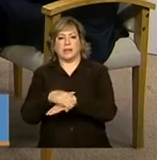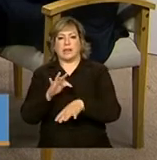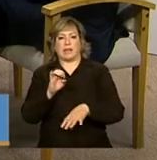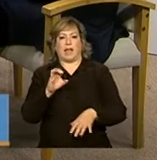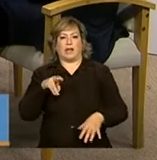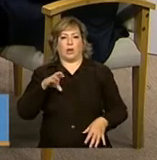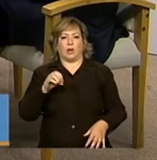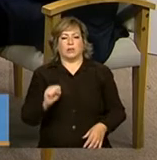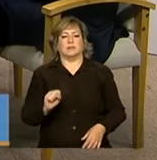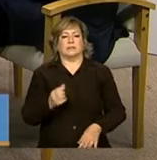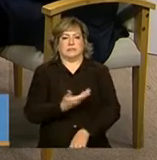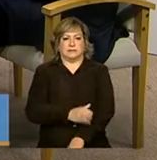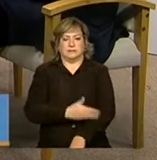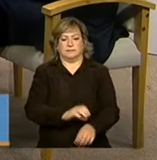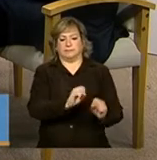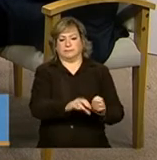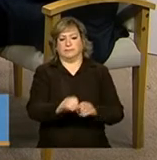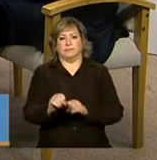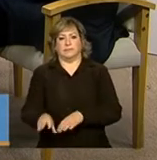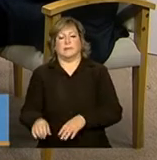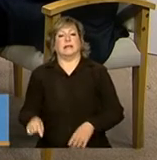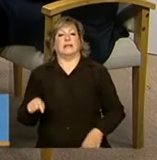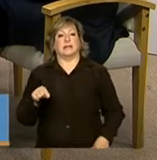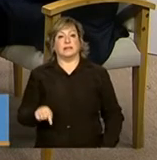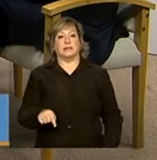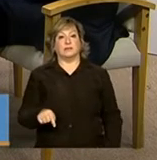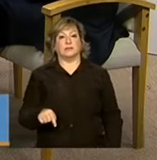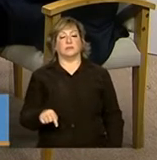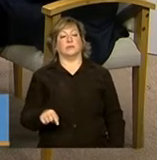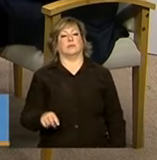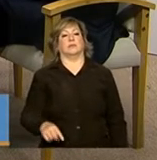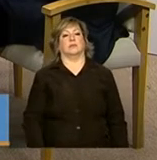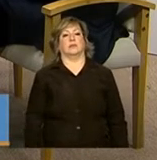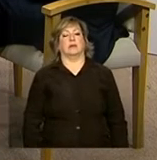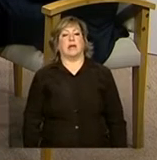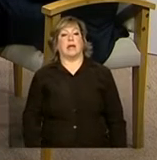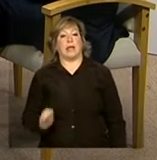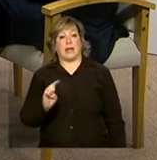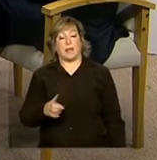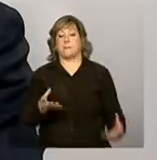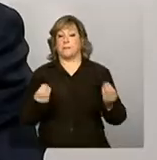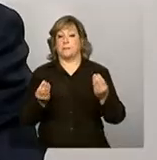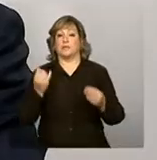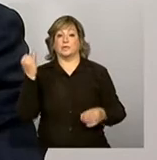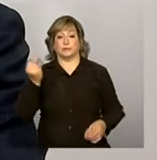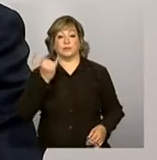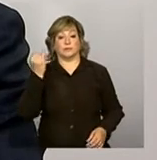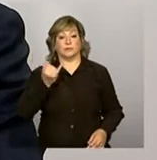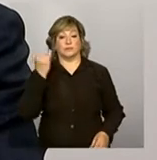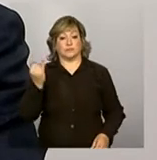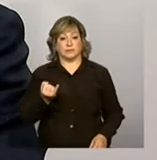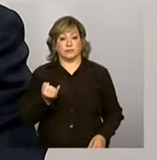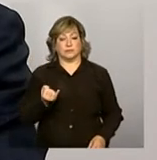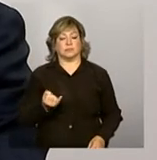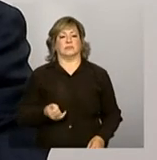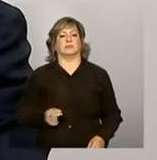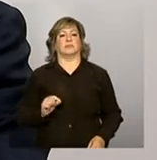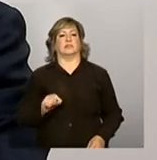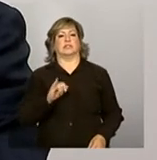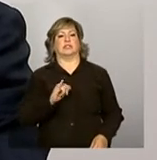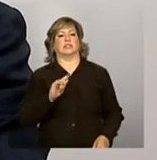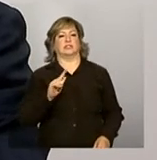processo de capacitação. Isso é um uso muito importante dos recursos do IGD